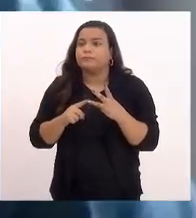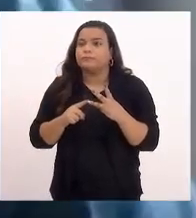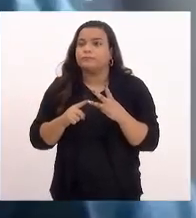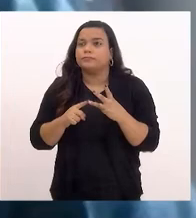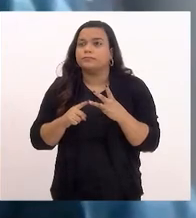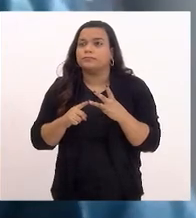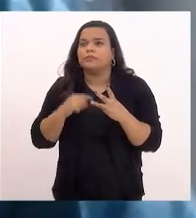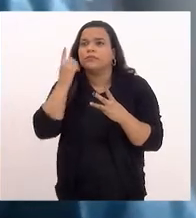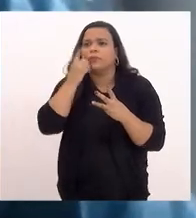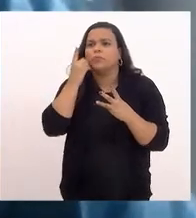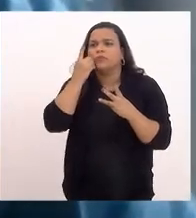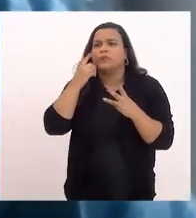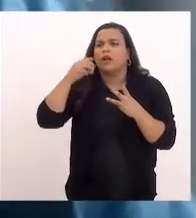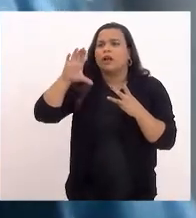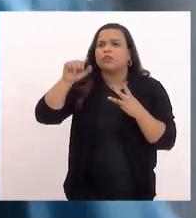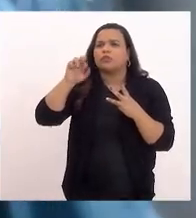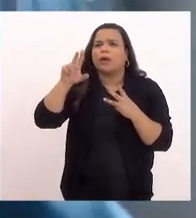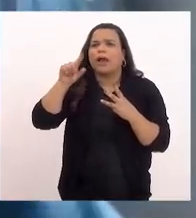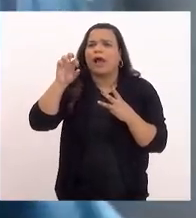deputado Carlos Mink,